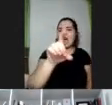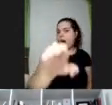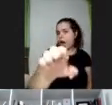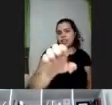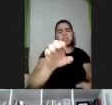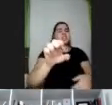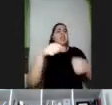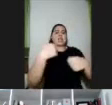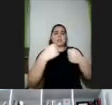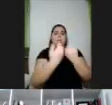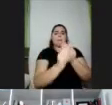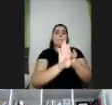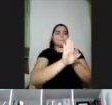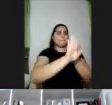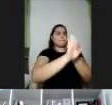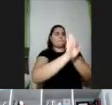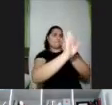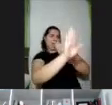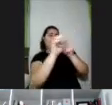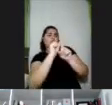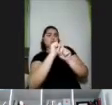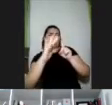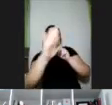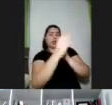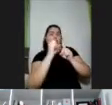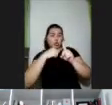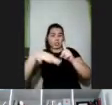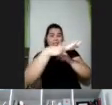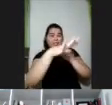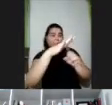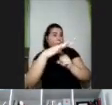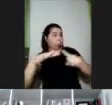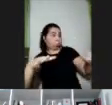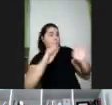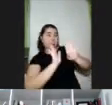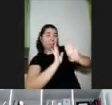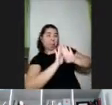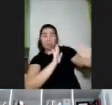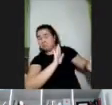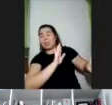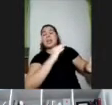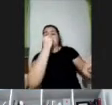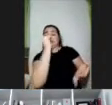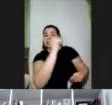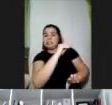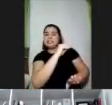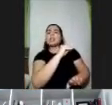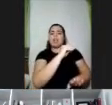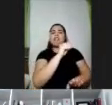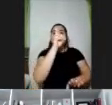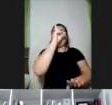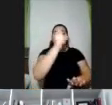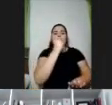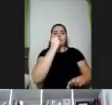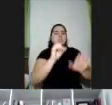dos mesmos passos sociais das outras pessoas. A gente tinha um estigma muito forte e uma exclusão